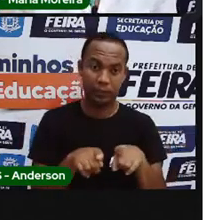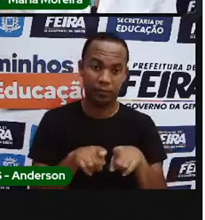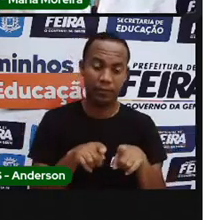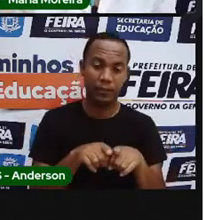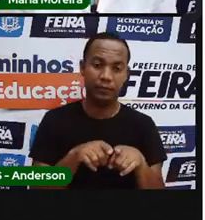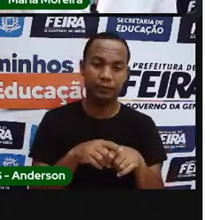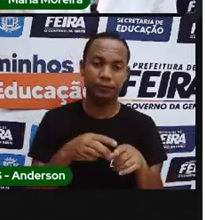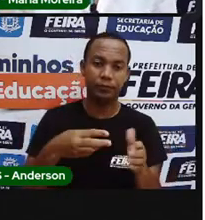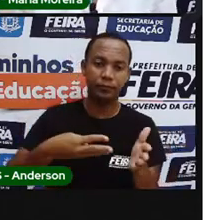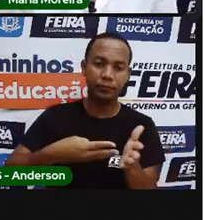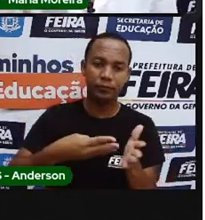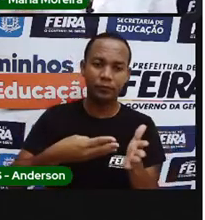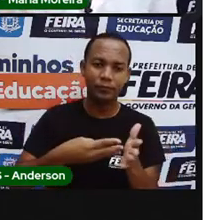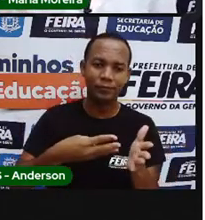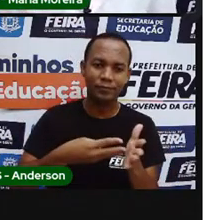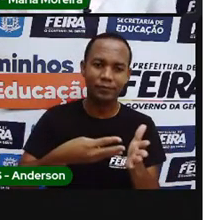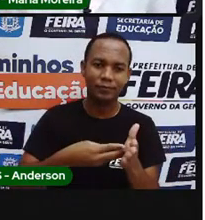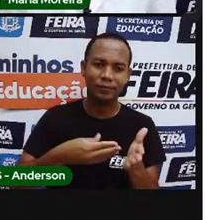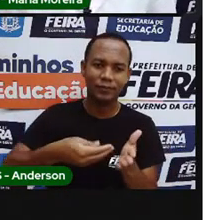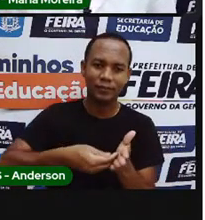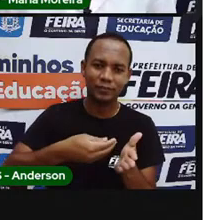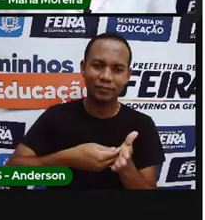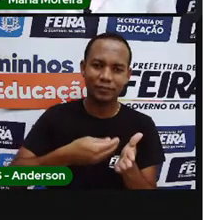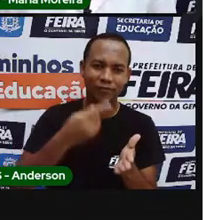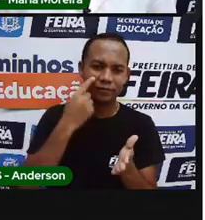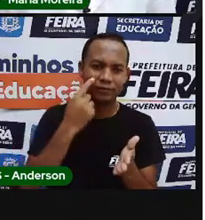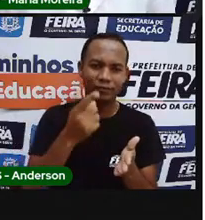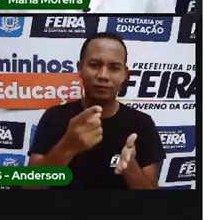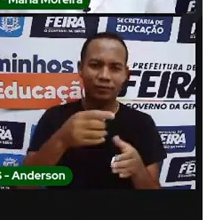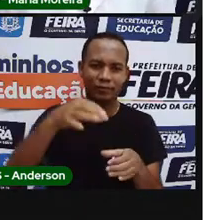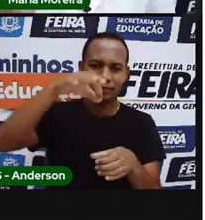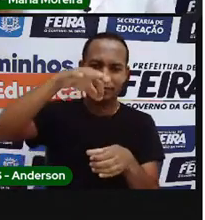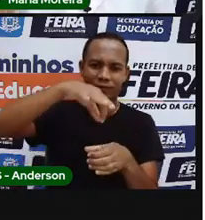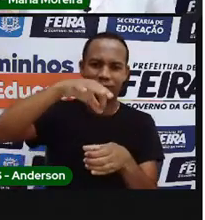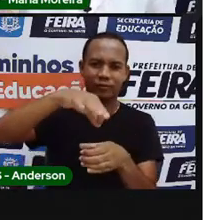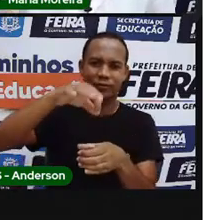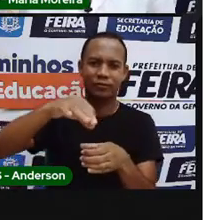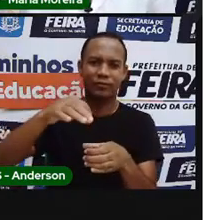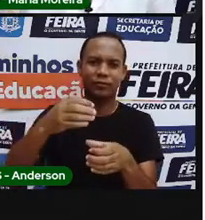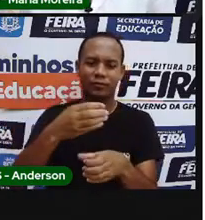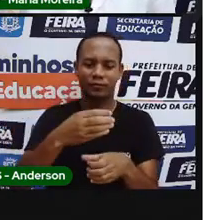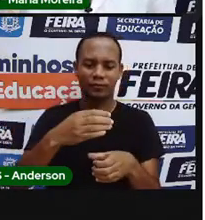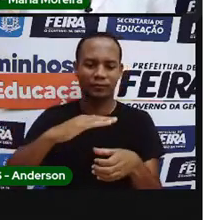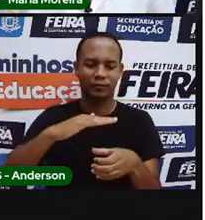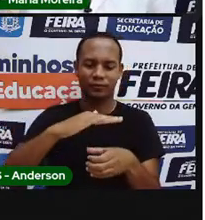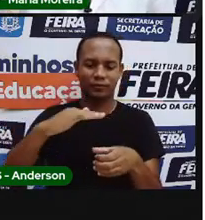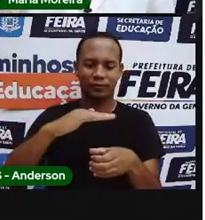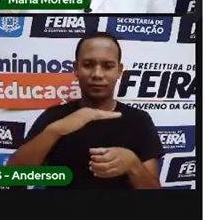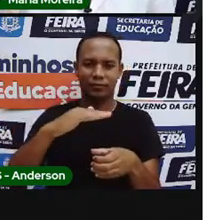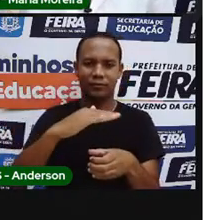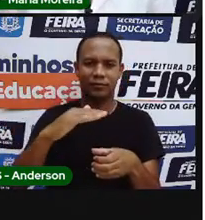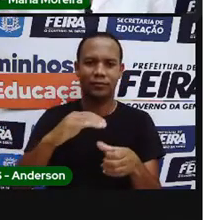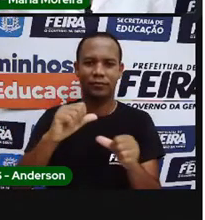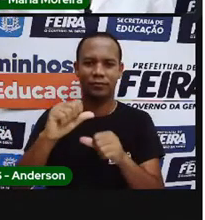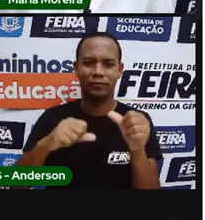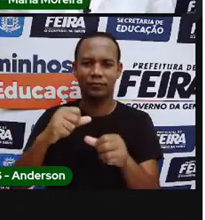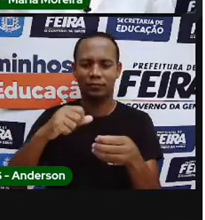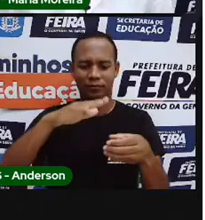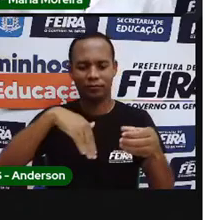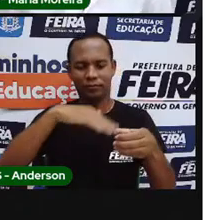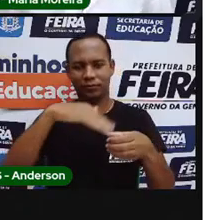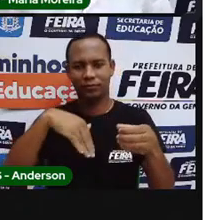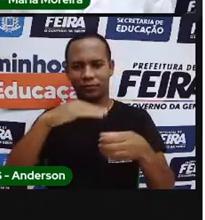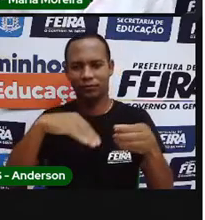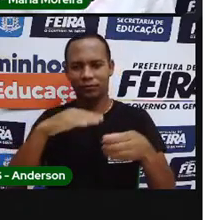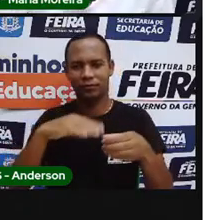ele está pintado. E as latinhas de ervilha, extrato, milho verde, que estão pintadas aí e estão com flores.